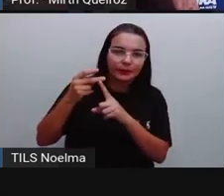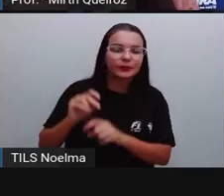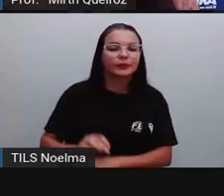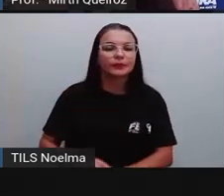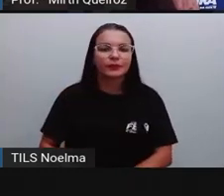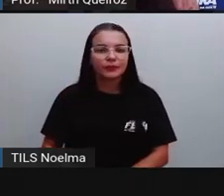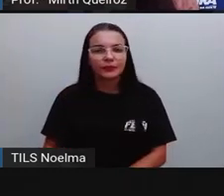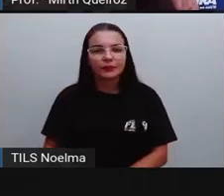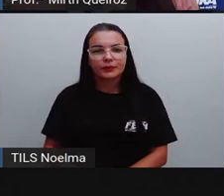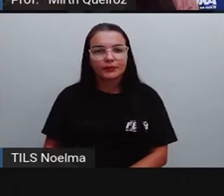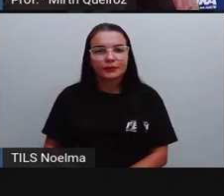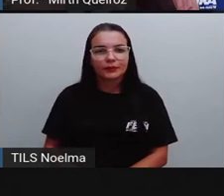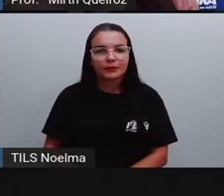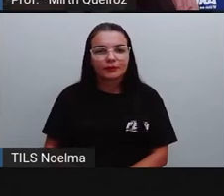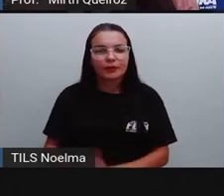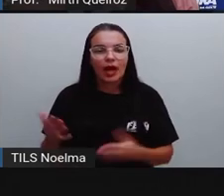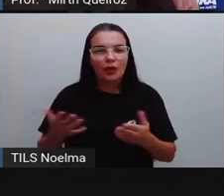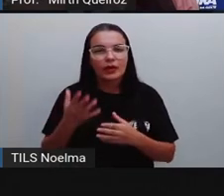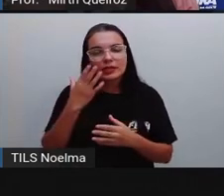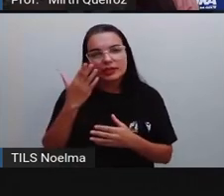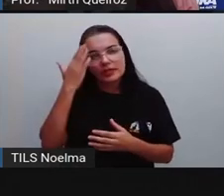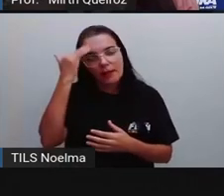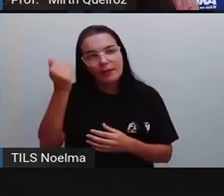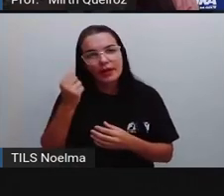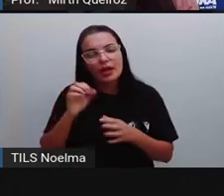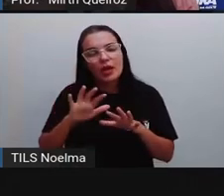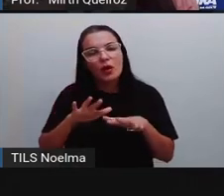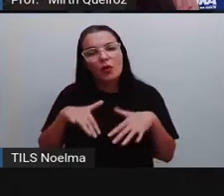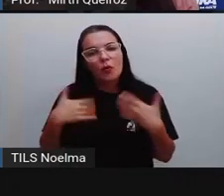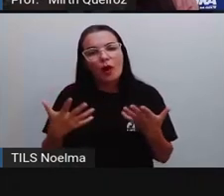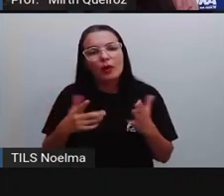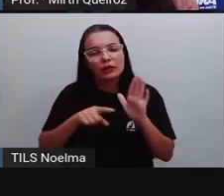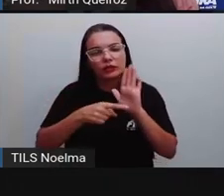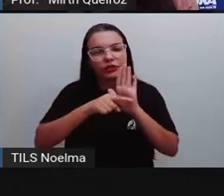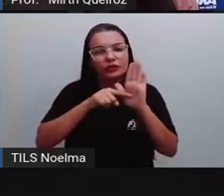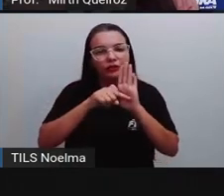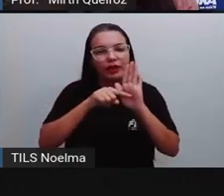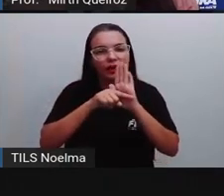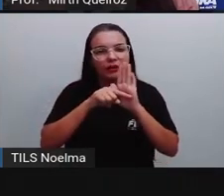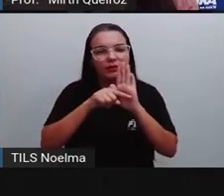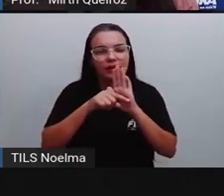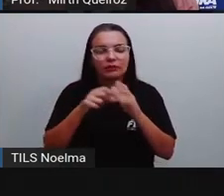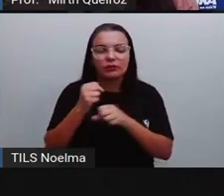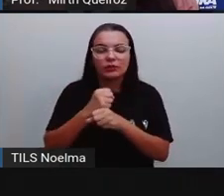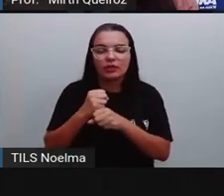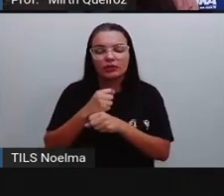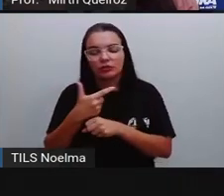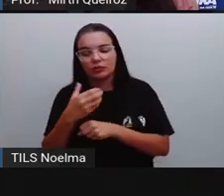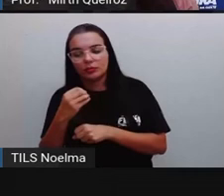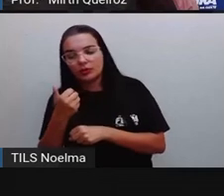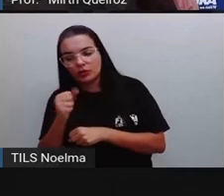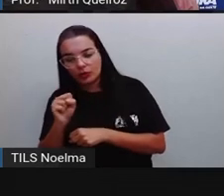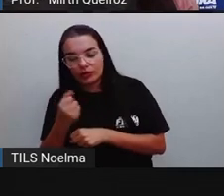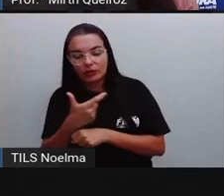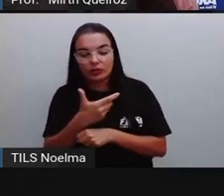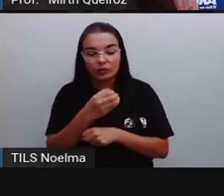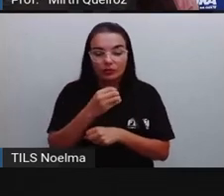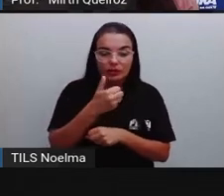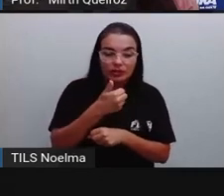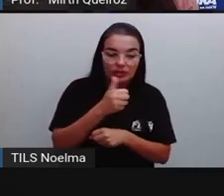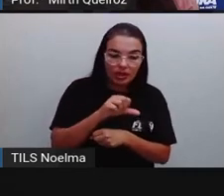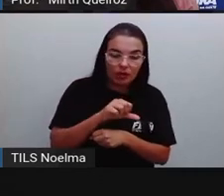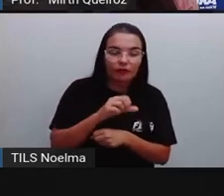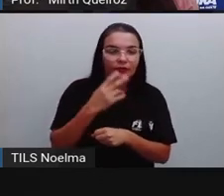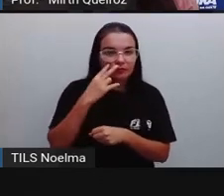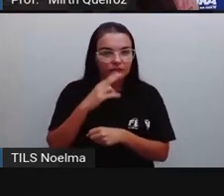Vamos ver a diferença entre 2018 e 2019,